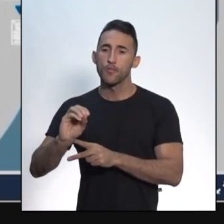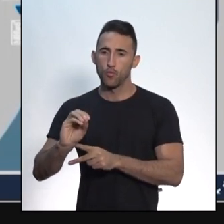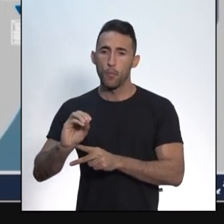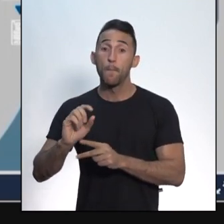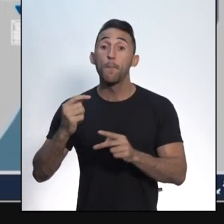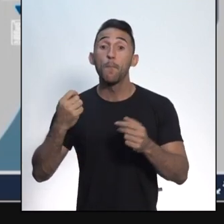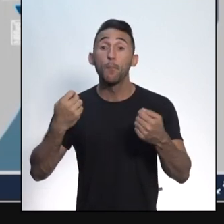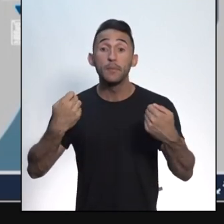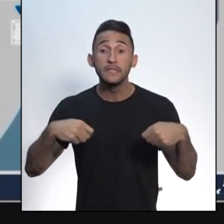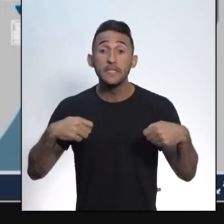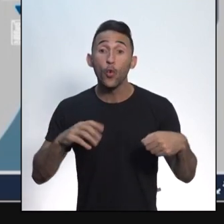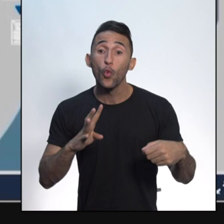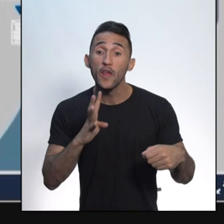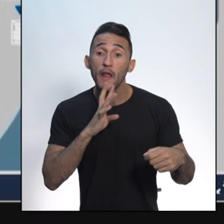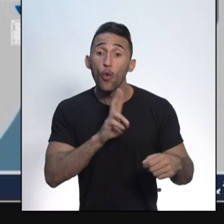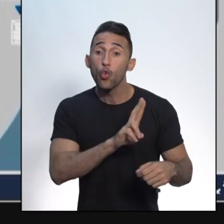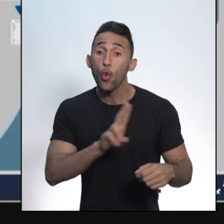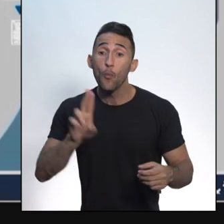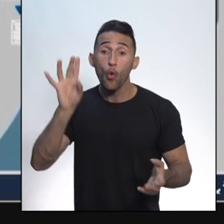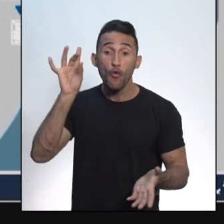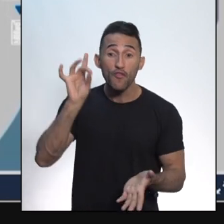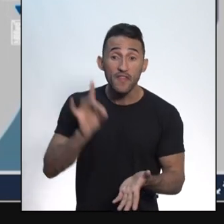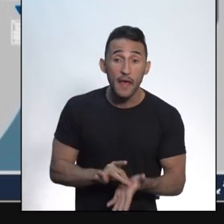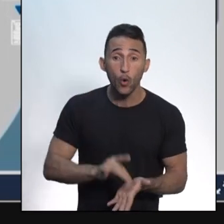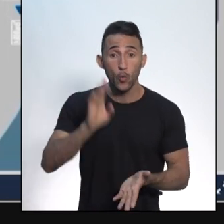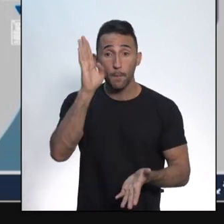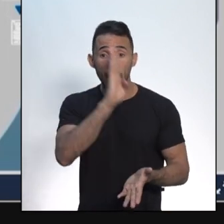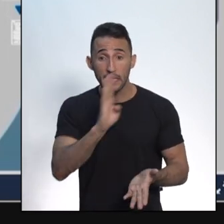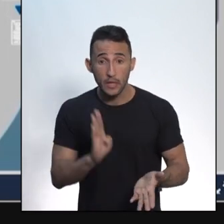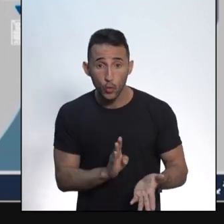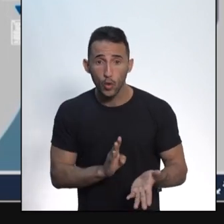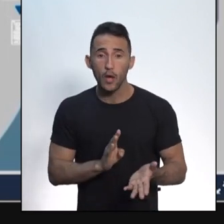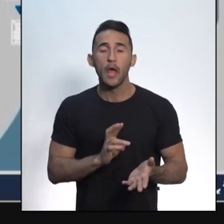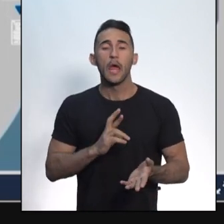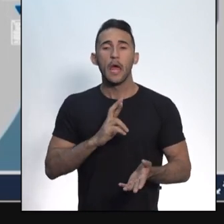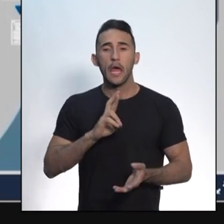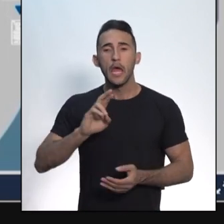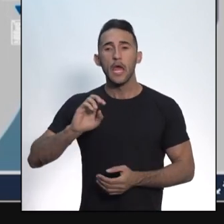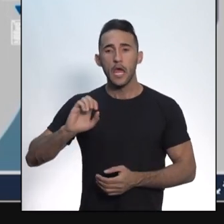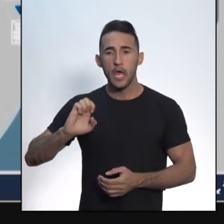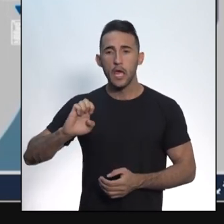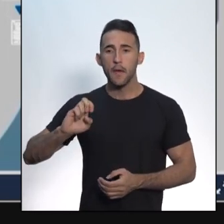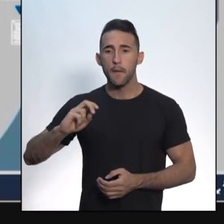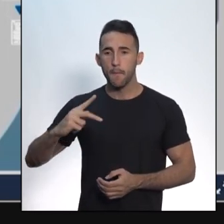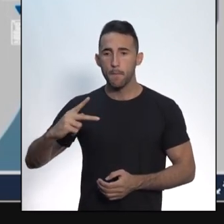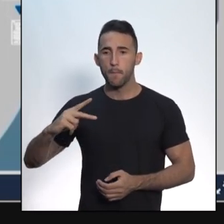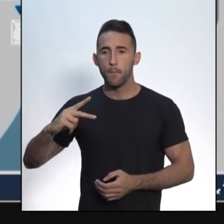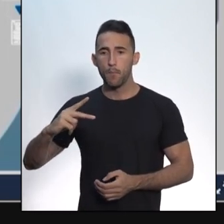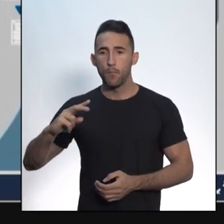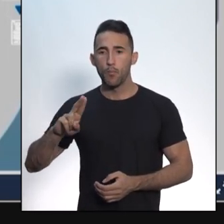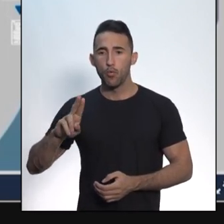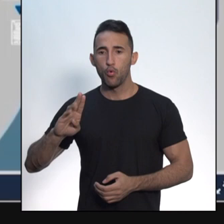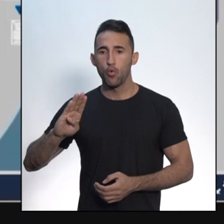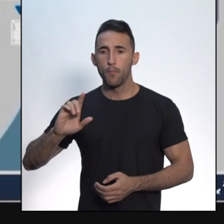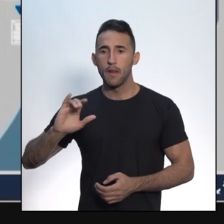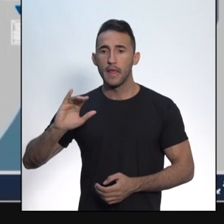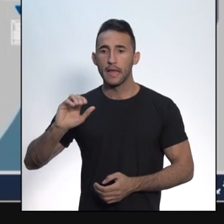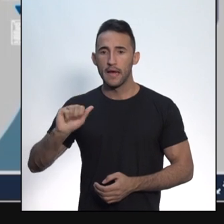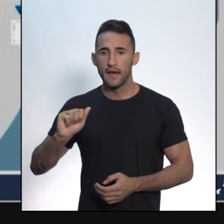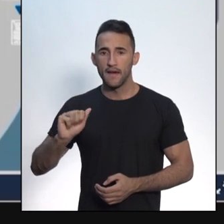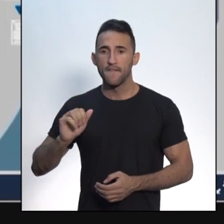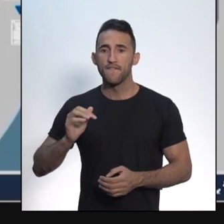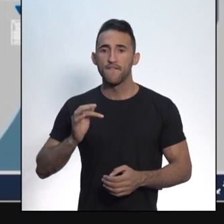do Brasil na atualidade, República Federativa do Brasil. Eu costumo dizer o seguinte, um aluno